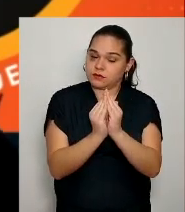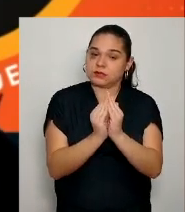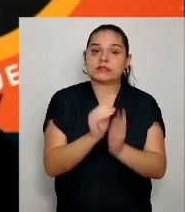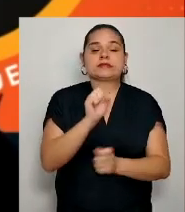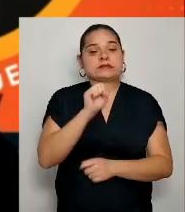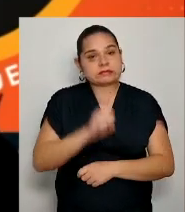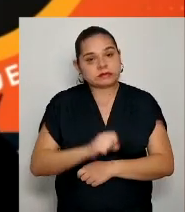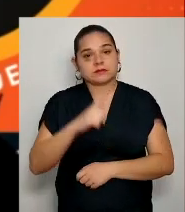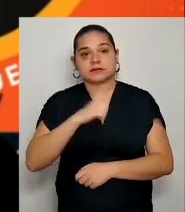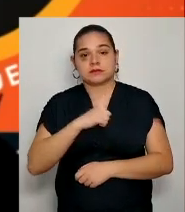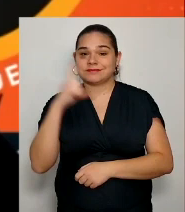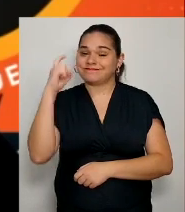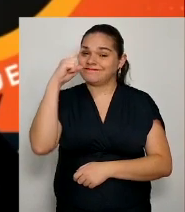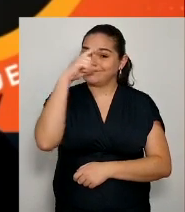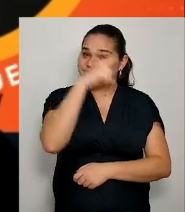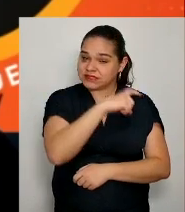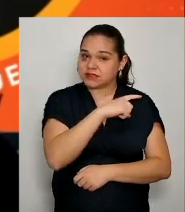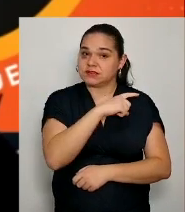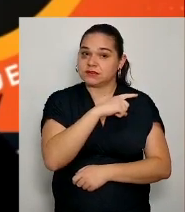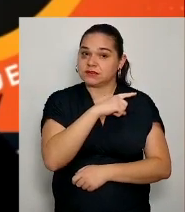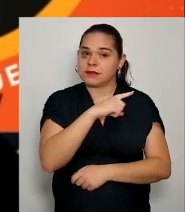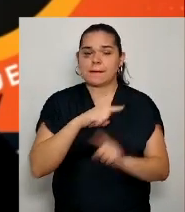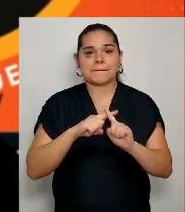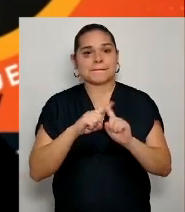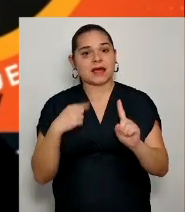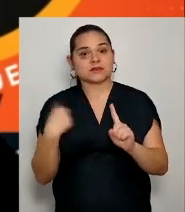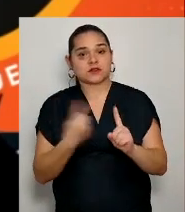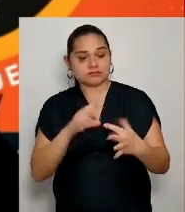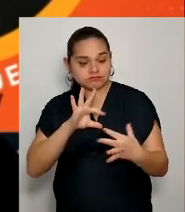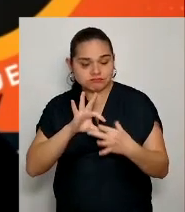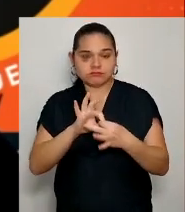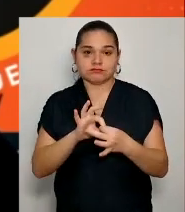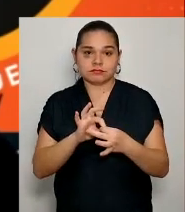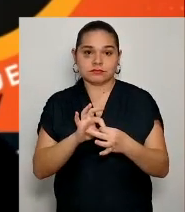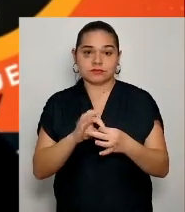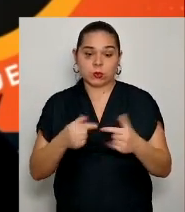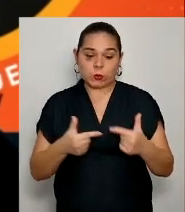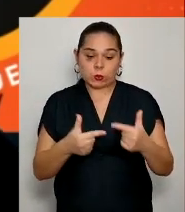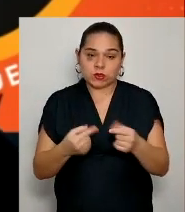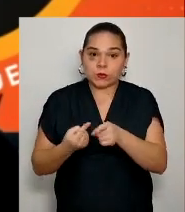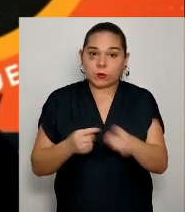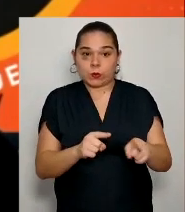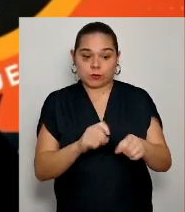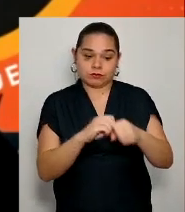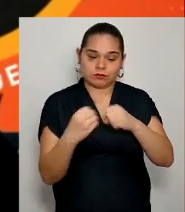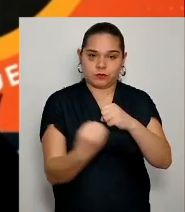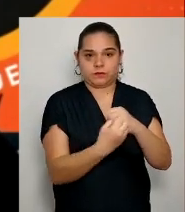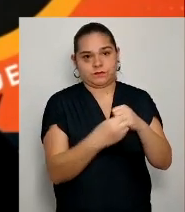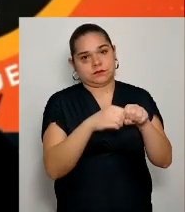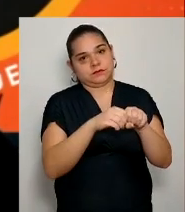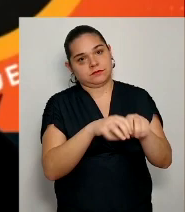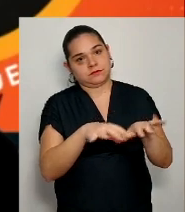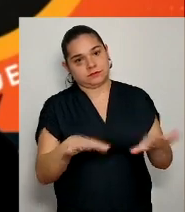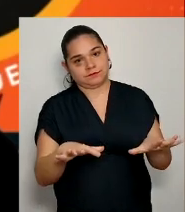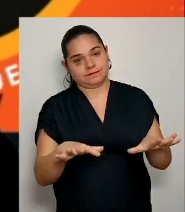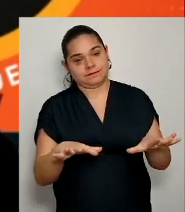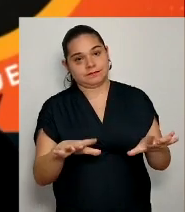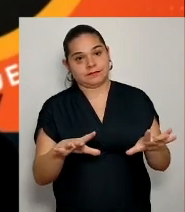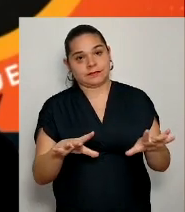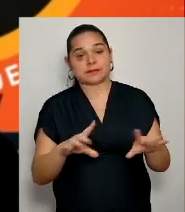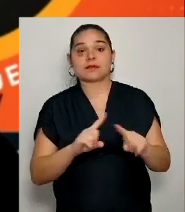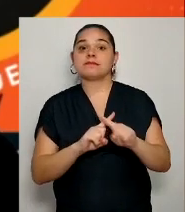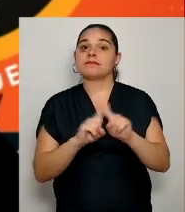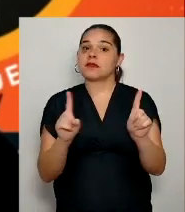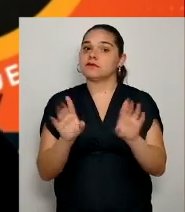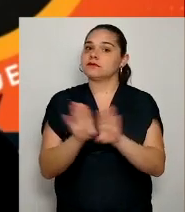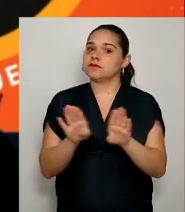todos juntos no combate ao Covid-19, mas também vamos estar discutindo com a Renault